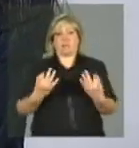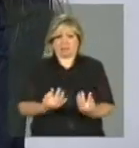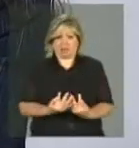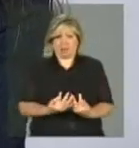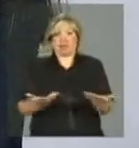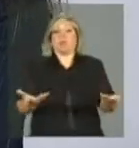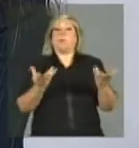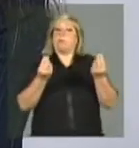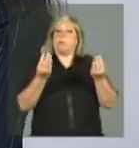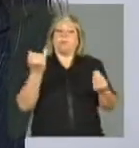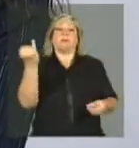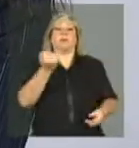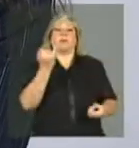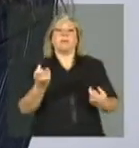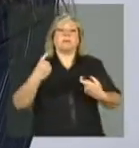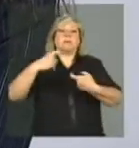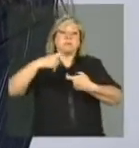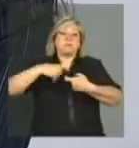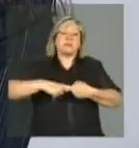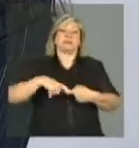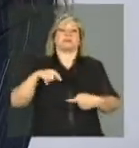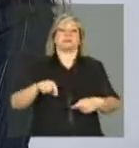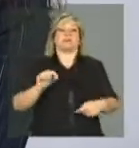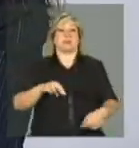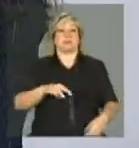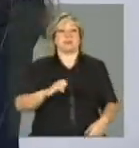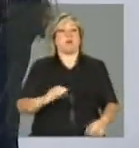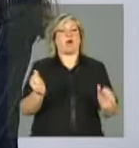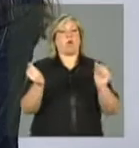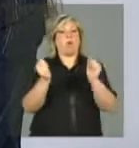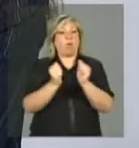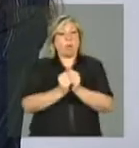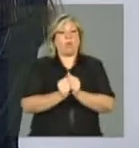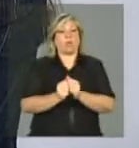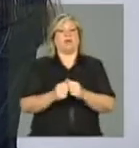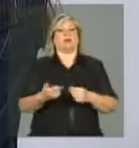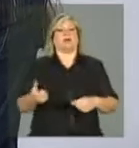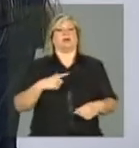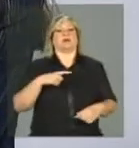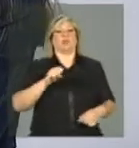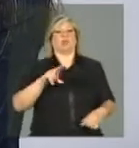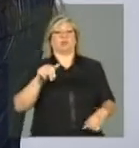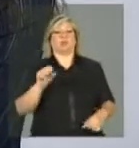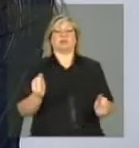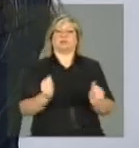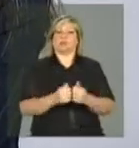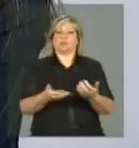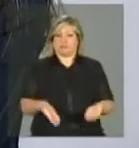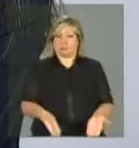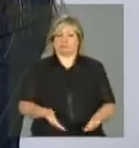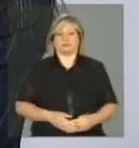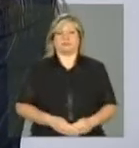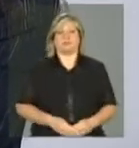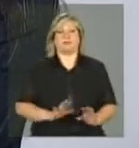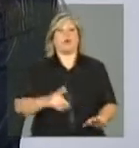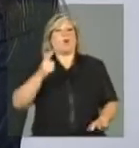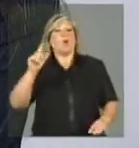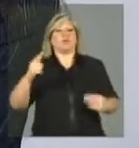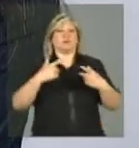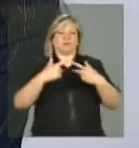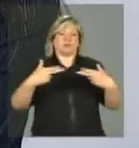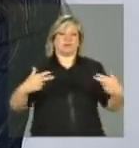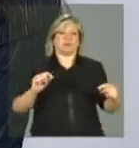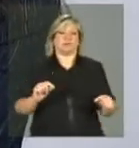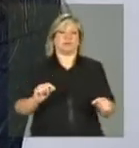é muito importante essa parceria do Ministério da Educação com a assistência social para isso. Uma outra questão é que, embora não